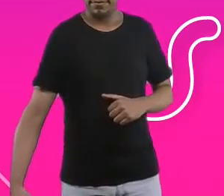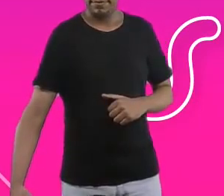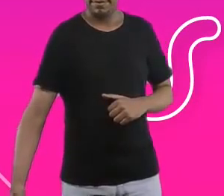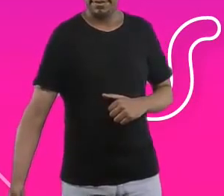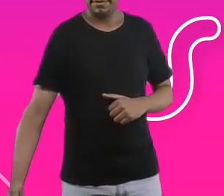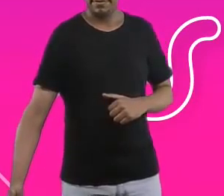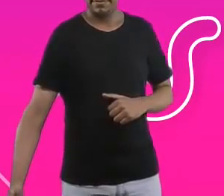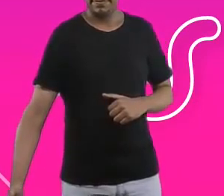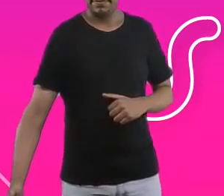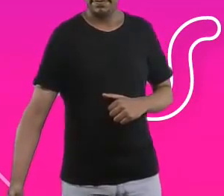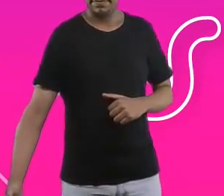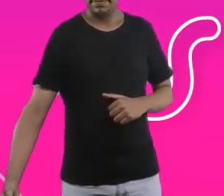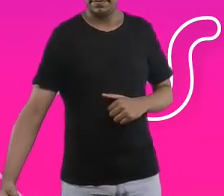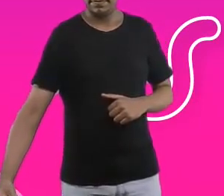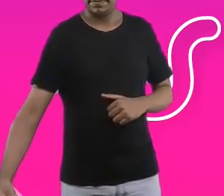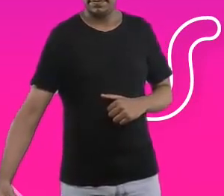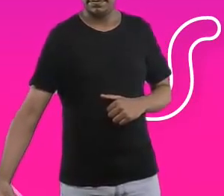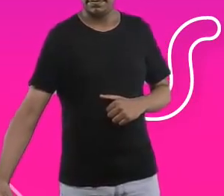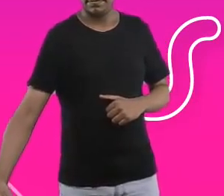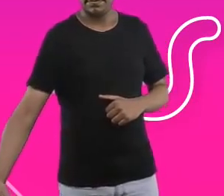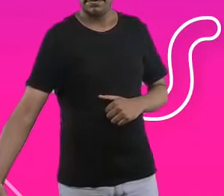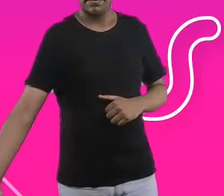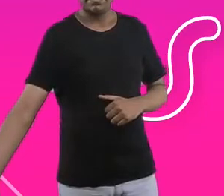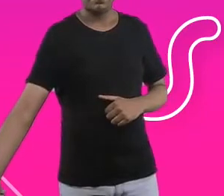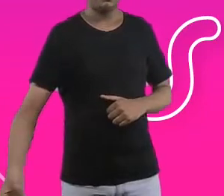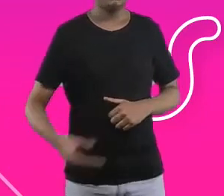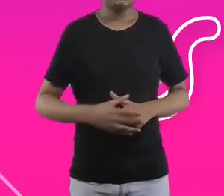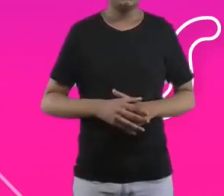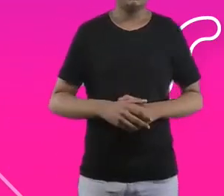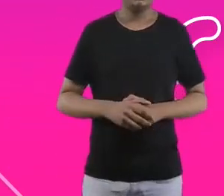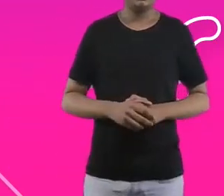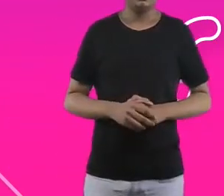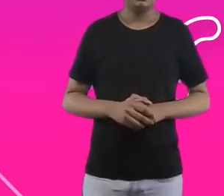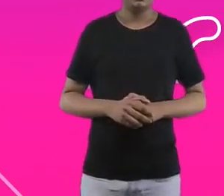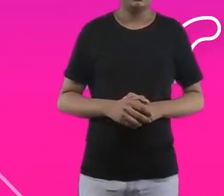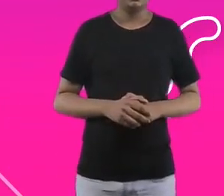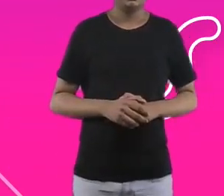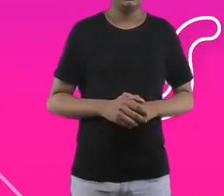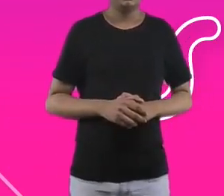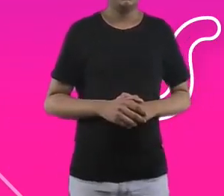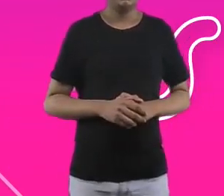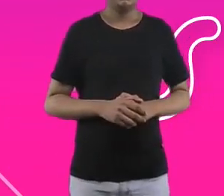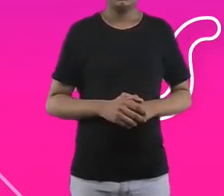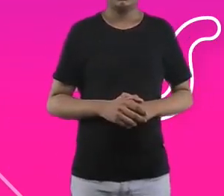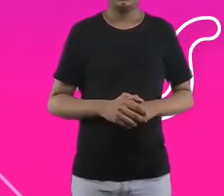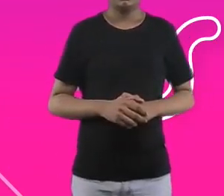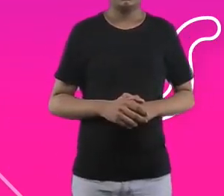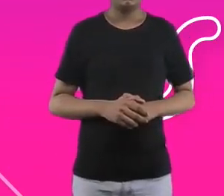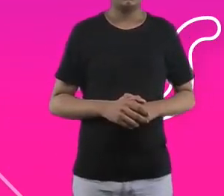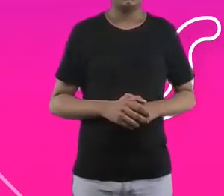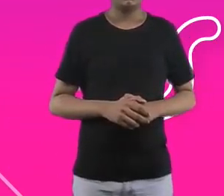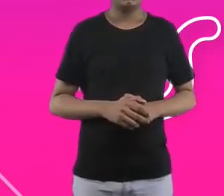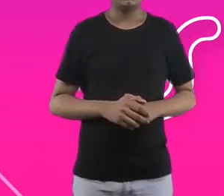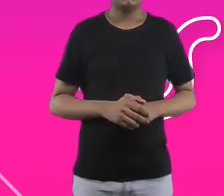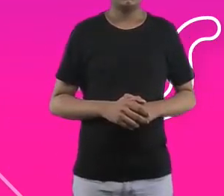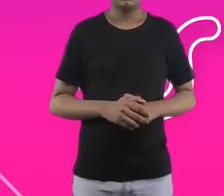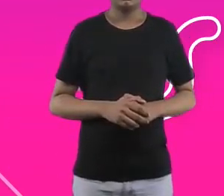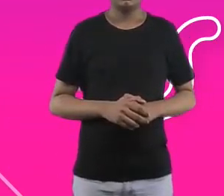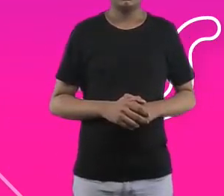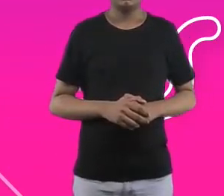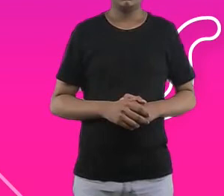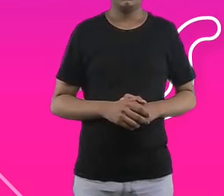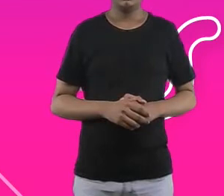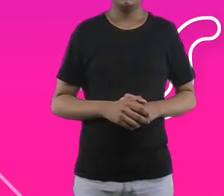Tenho os cabelos cachados, mais ou menos na altura do ombro. Estou aqui na minha casa, atrás de mim tem um móvel azul, alguns quadros e um